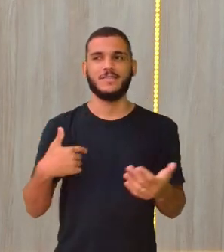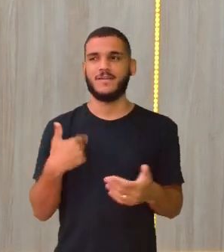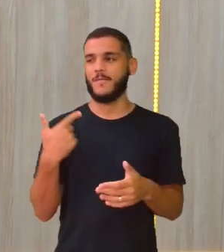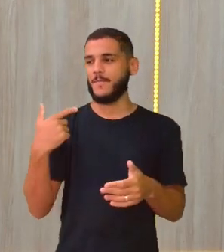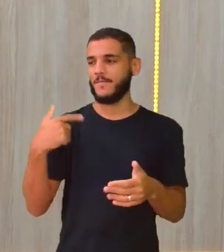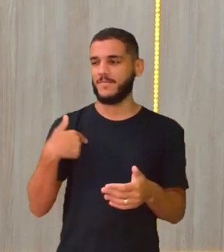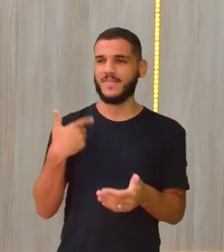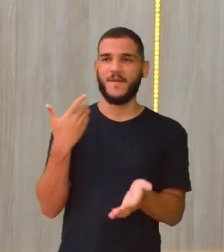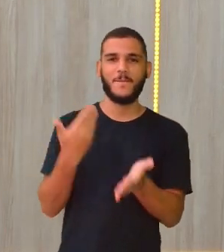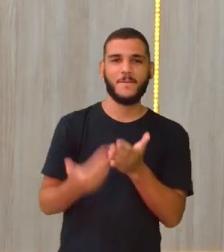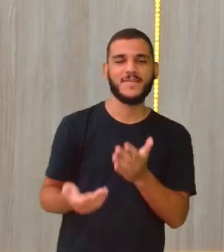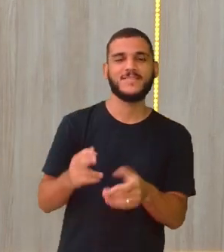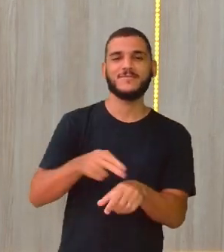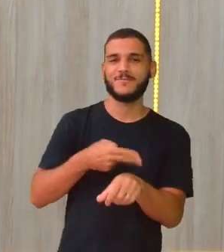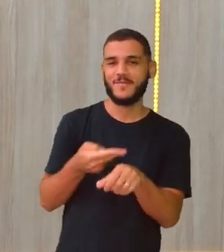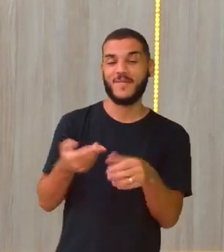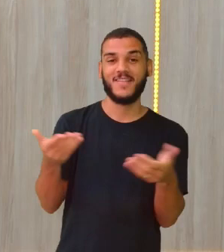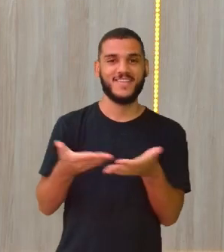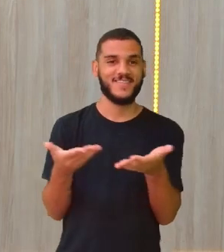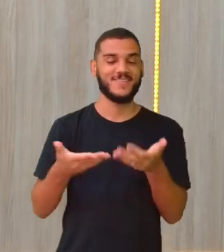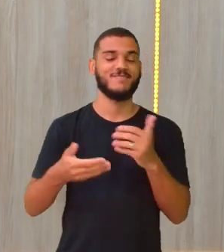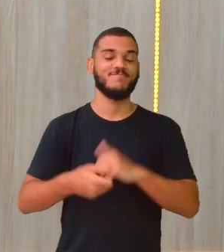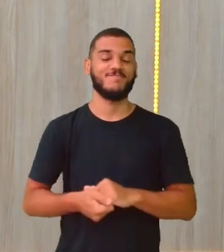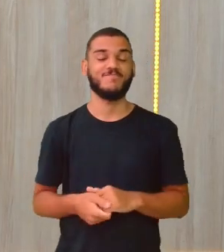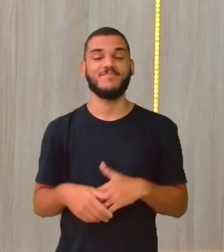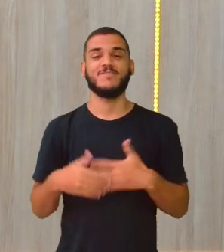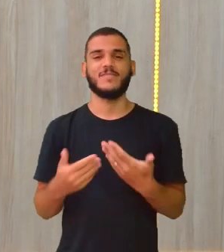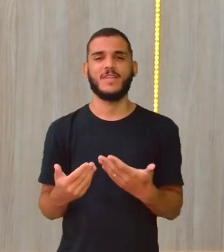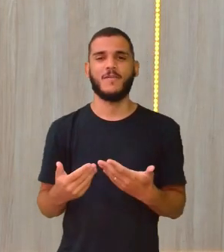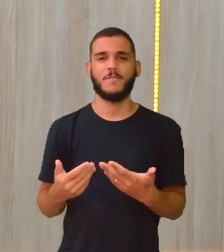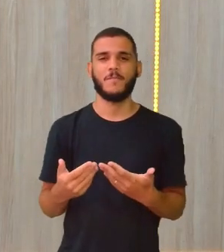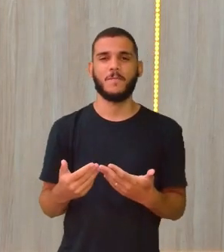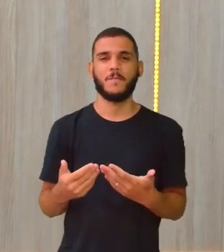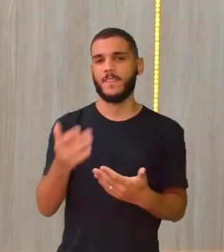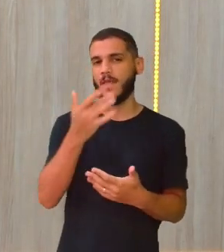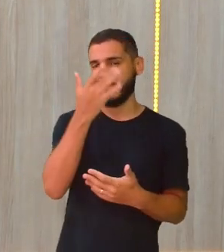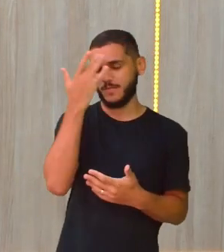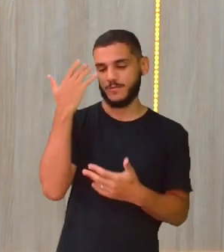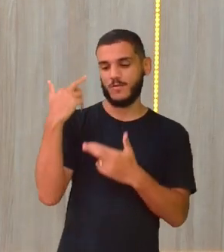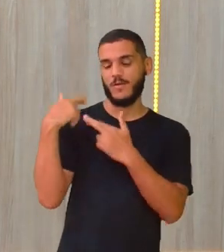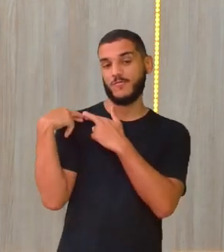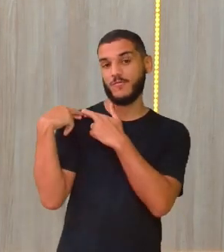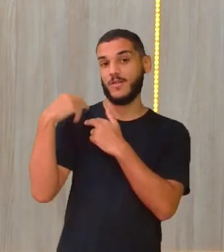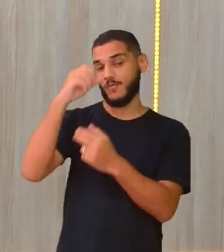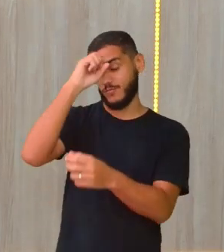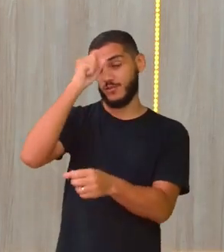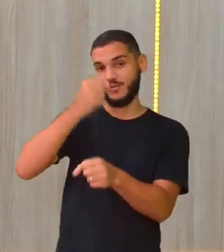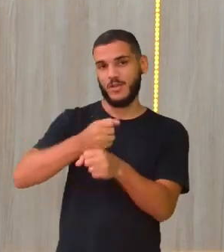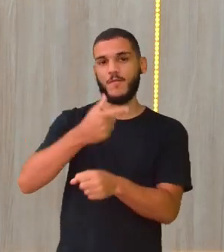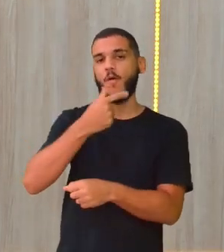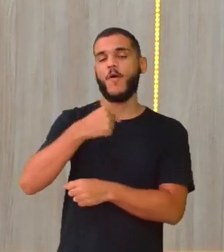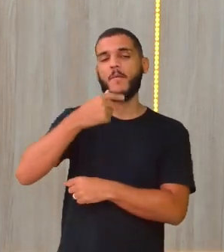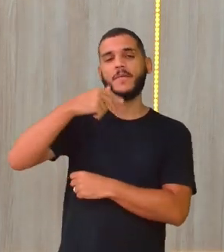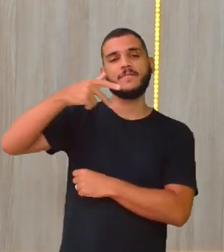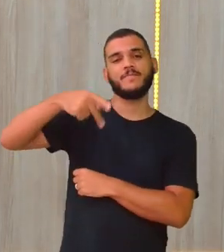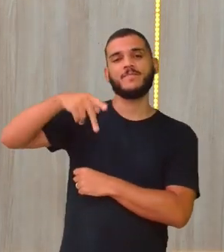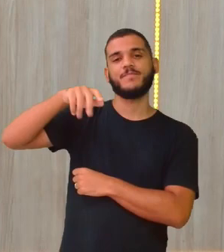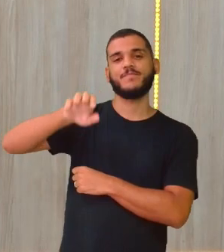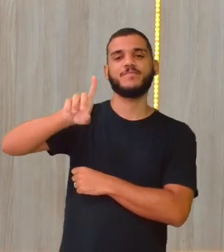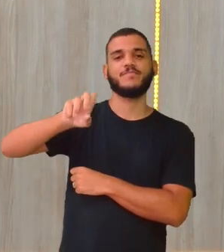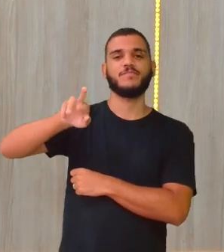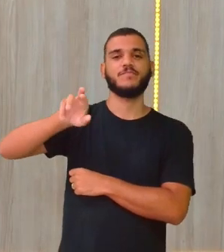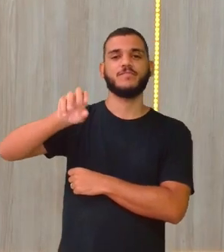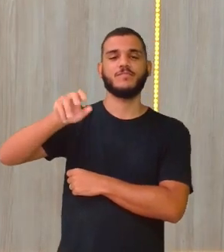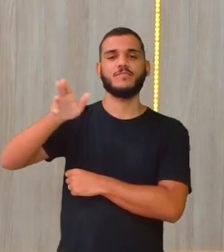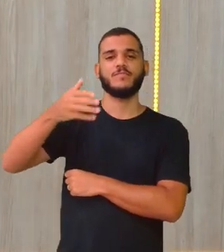Perdi um pedaço de chocolate, inclusive. Aí quem foi que veio puxar a orelha do Rostinho Lindo? Pedro Paulo, né? Eu começo a fazer aqui as propagandas